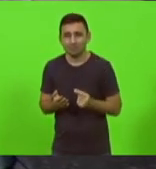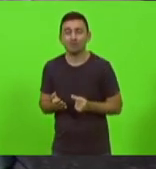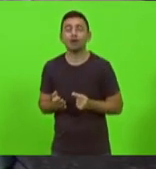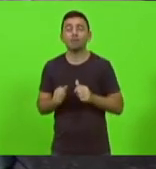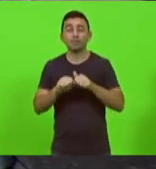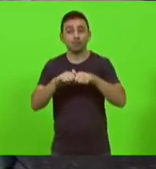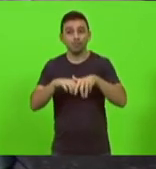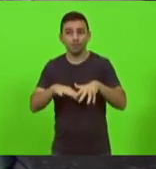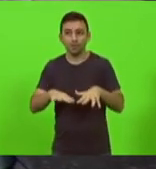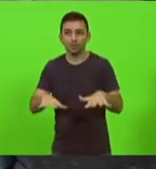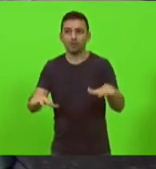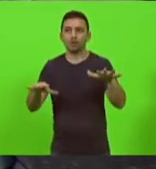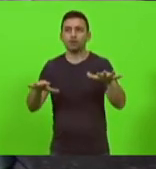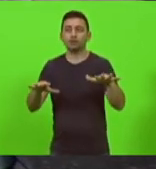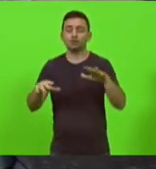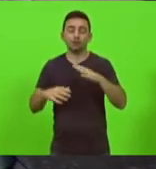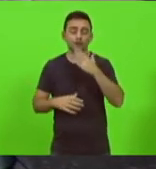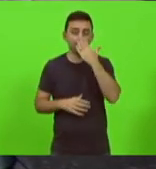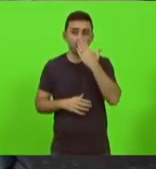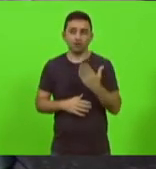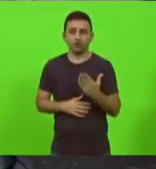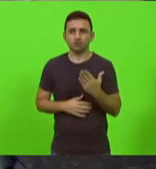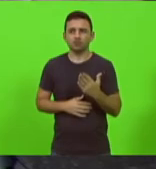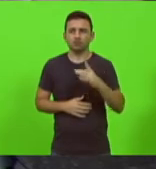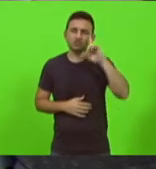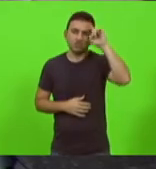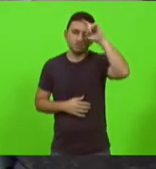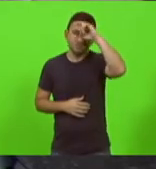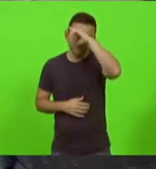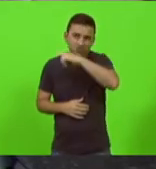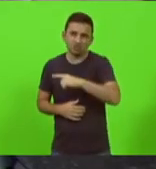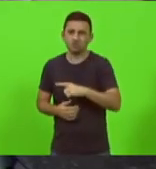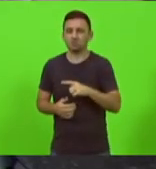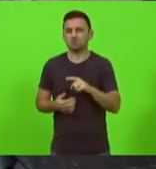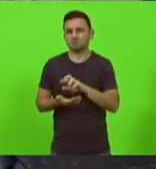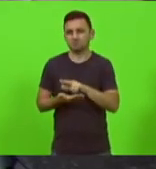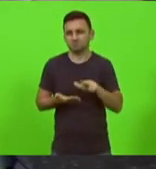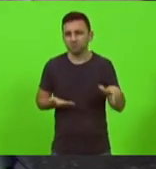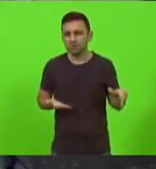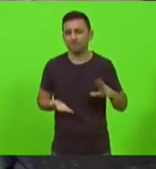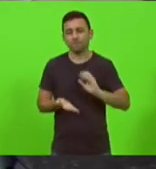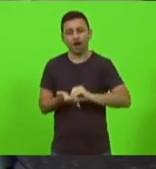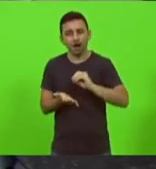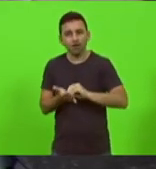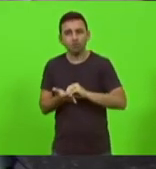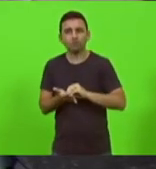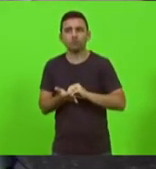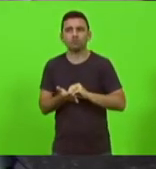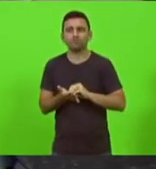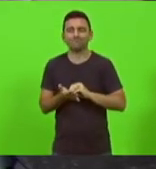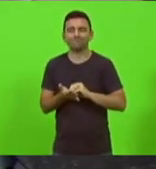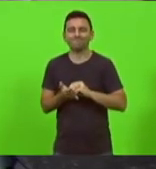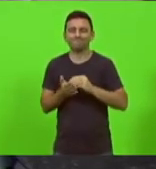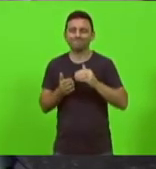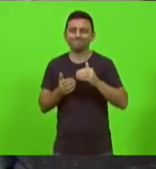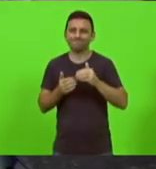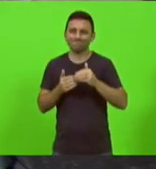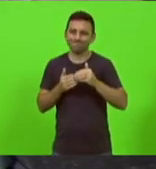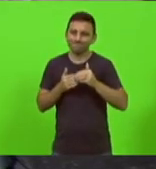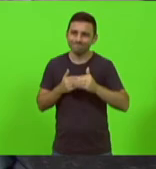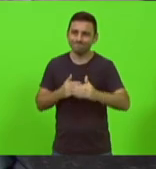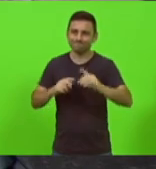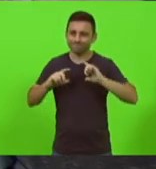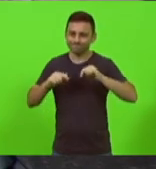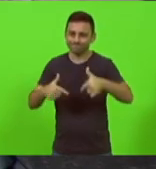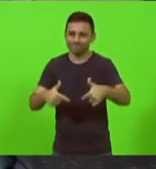combate a pandemia com todas as dificuldades com falta de efetividade que às vezes